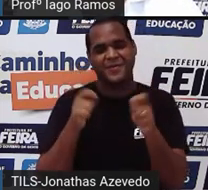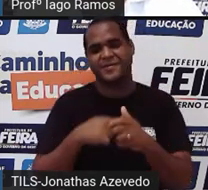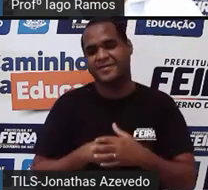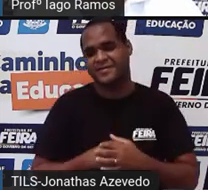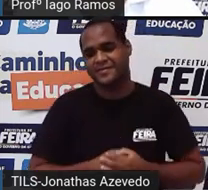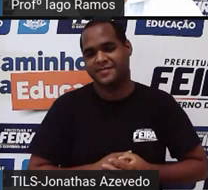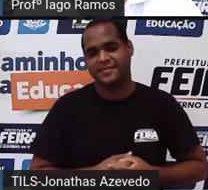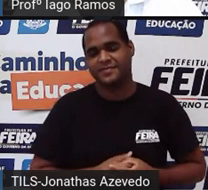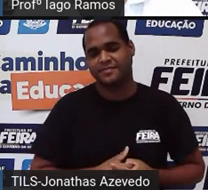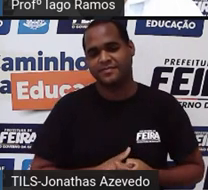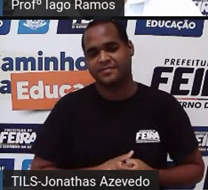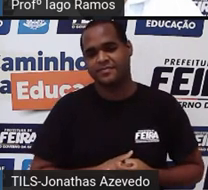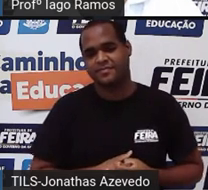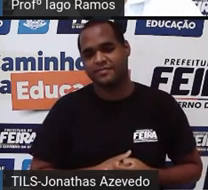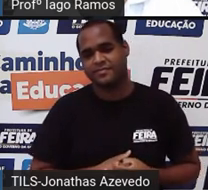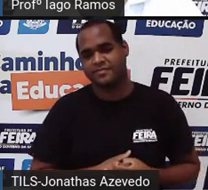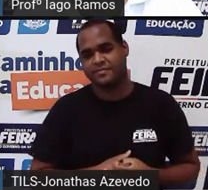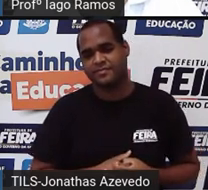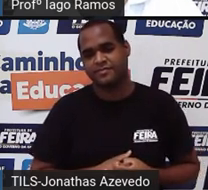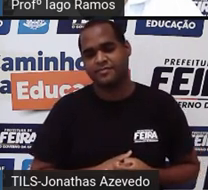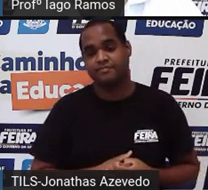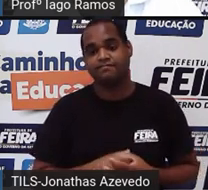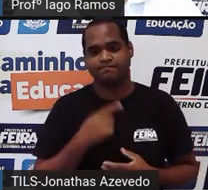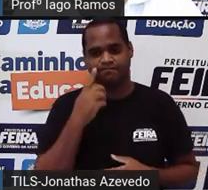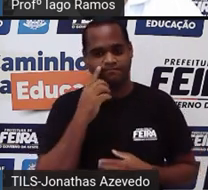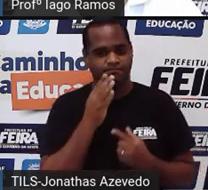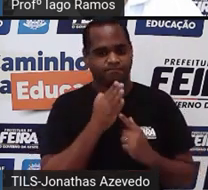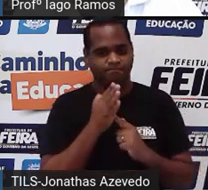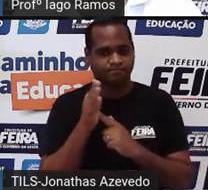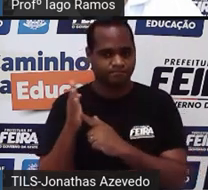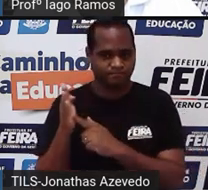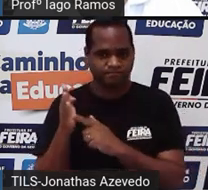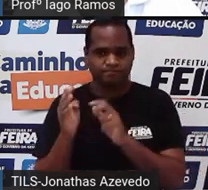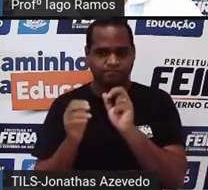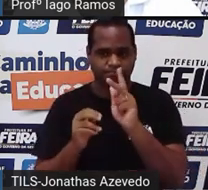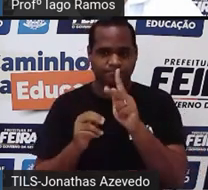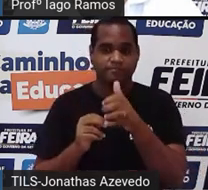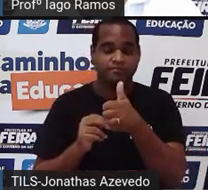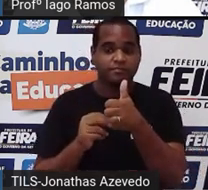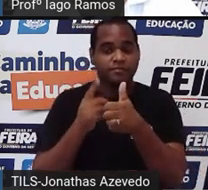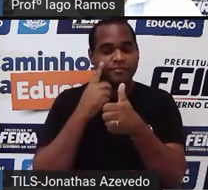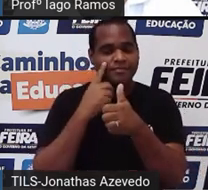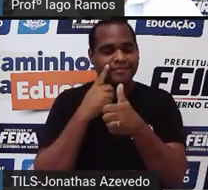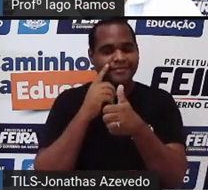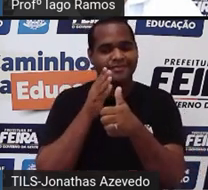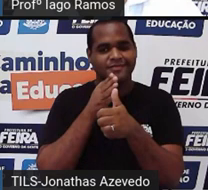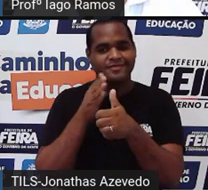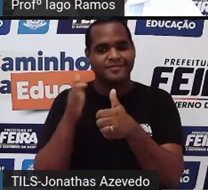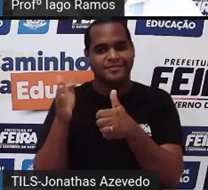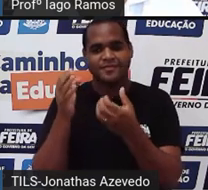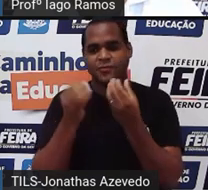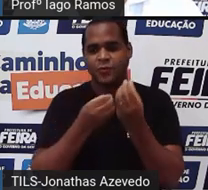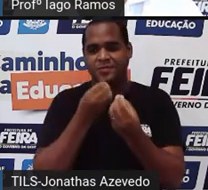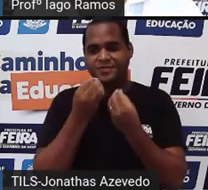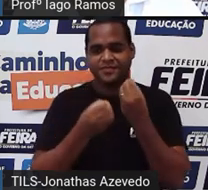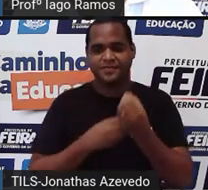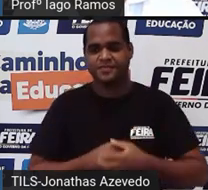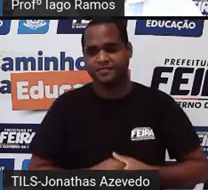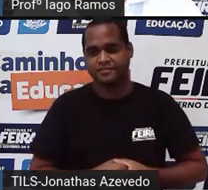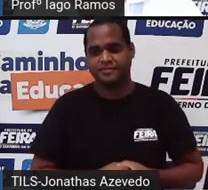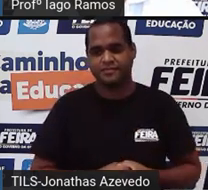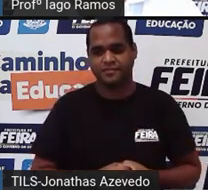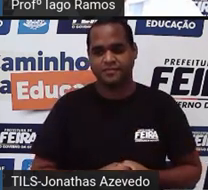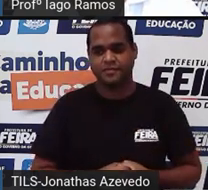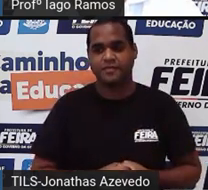belezinha tá aí deixa eu só adiantar um pouquinho pra retirar essas essas